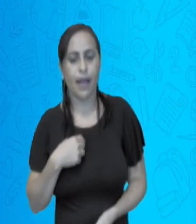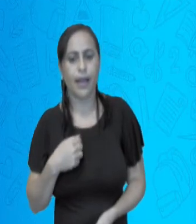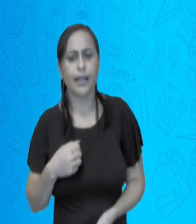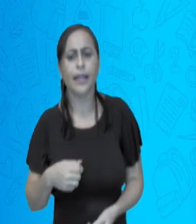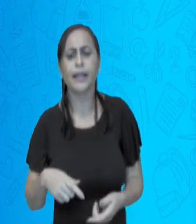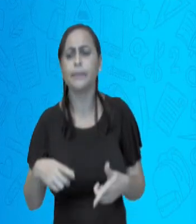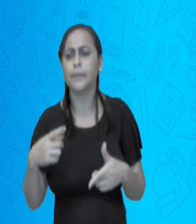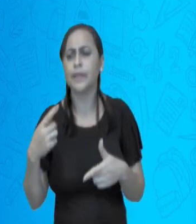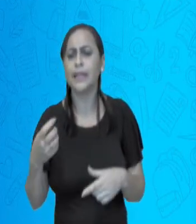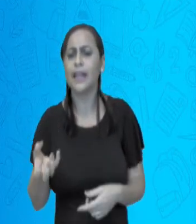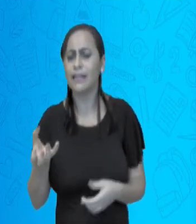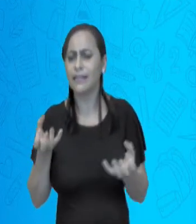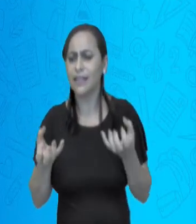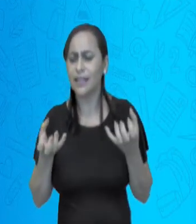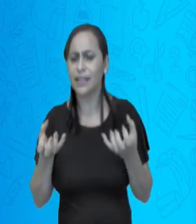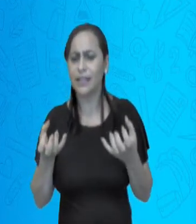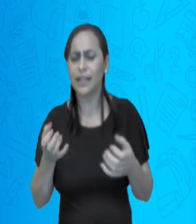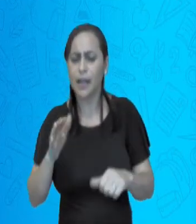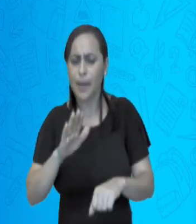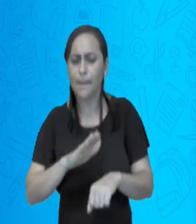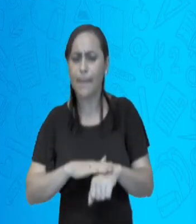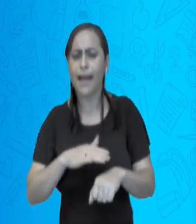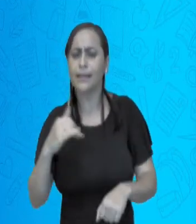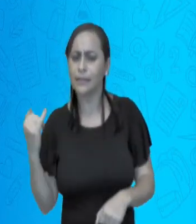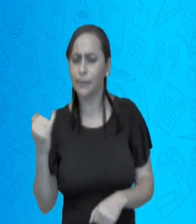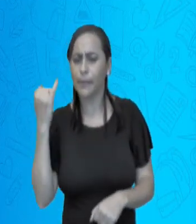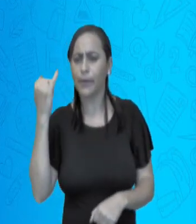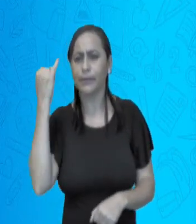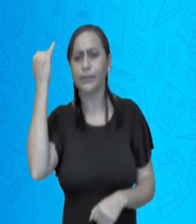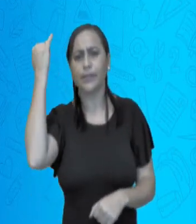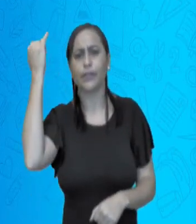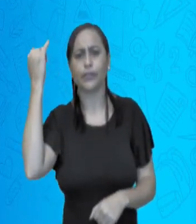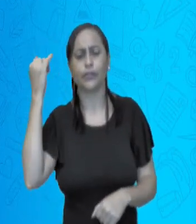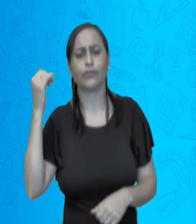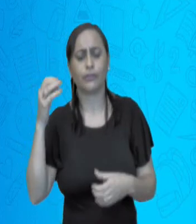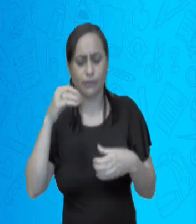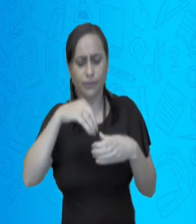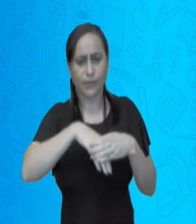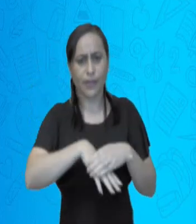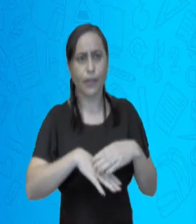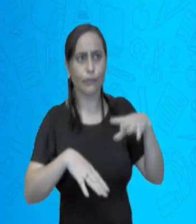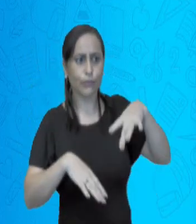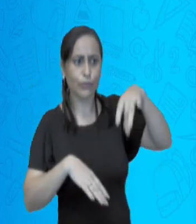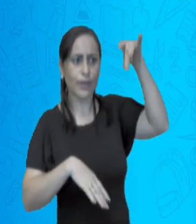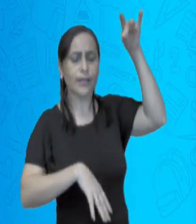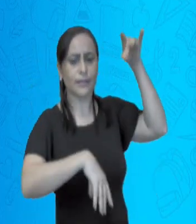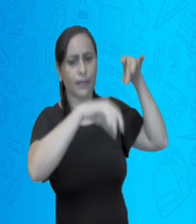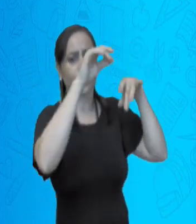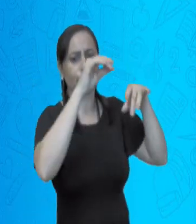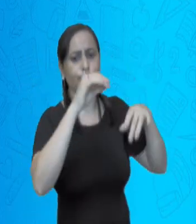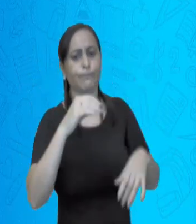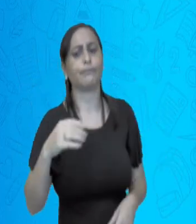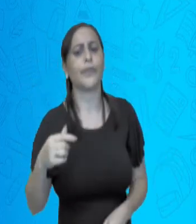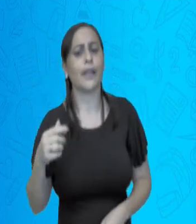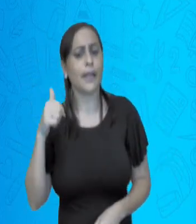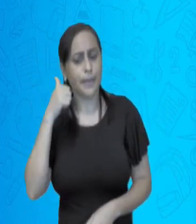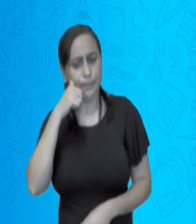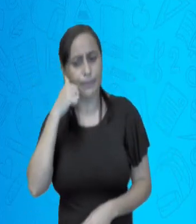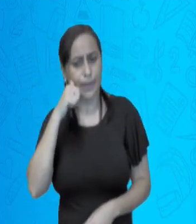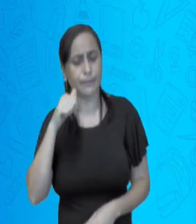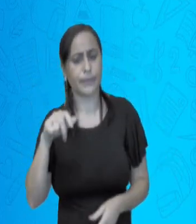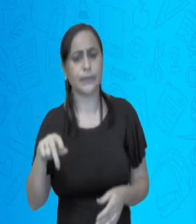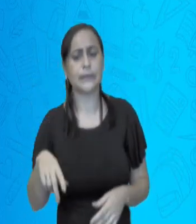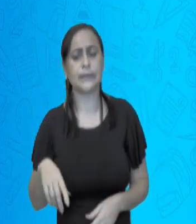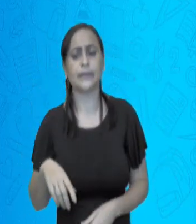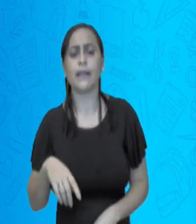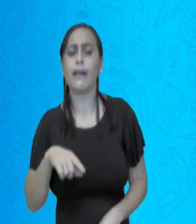porque ela queria levar o que tivesse de mais precioso dentro do castelo. E para ela, o que tinha de mais precioso era o